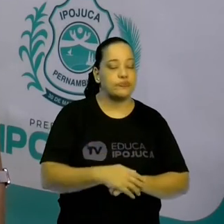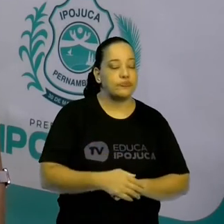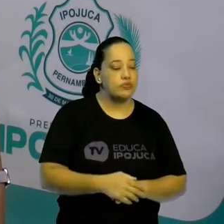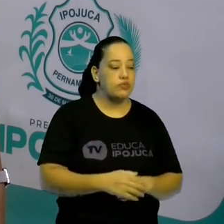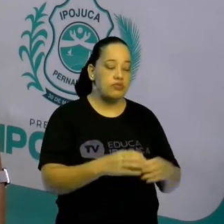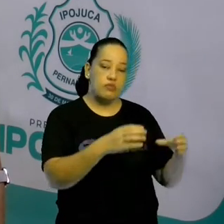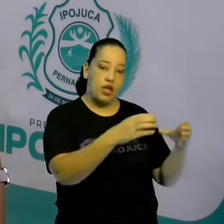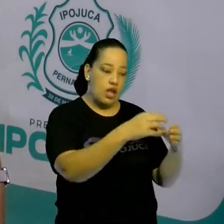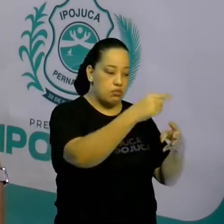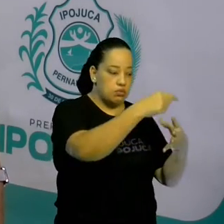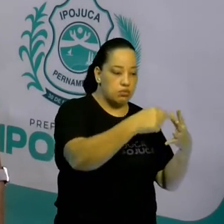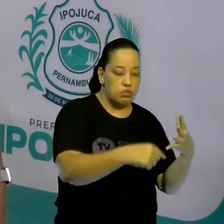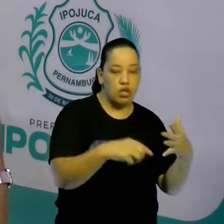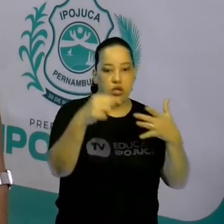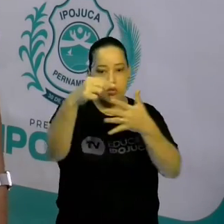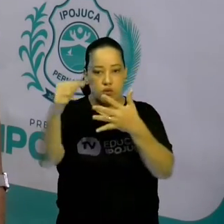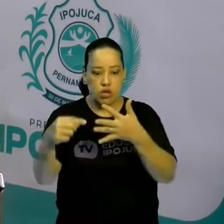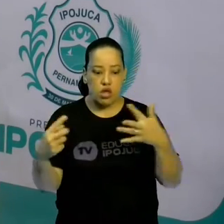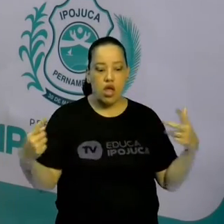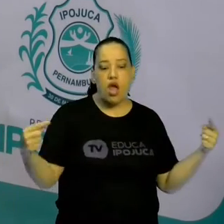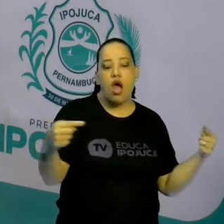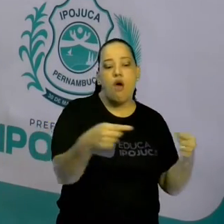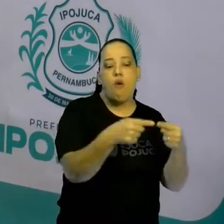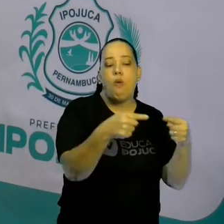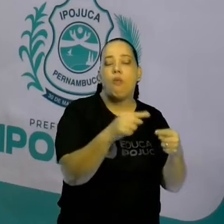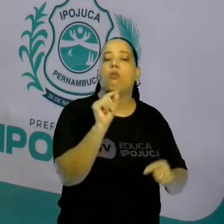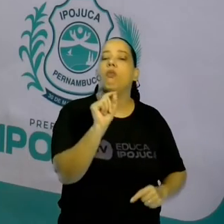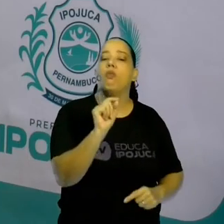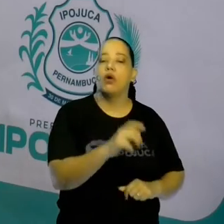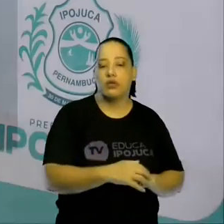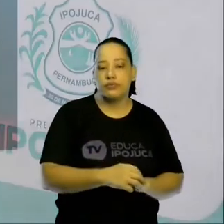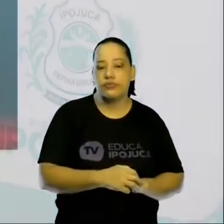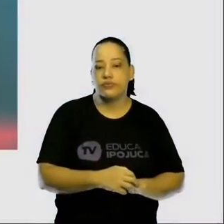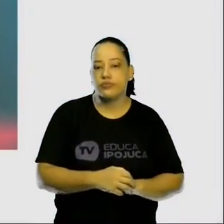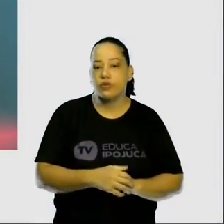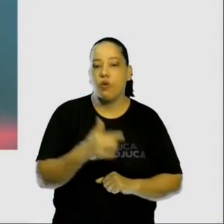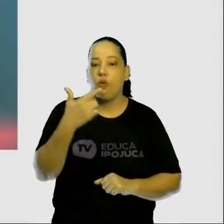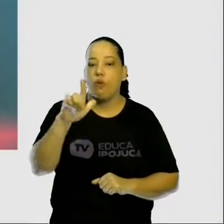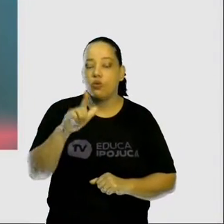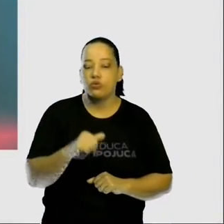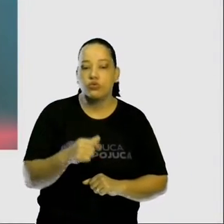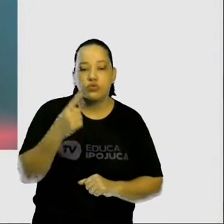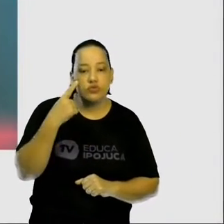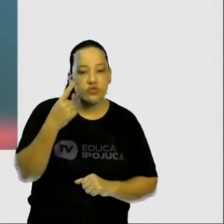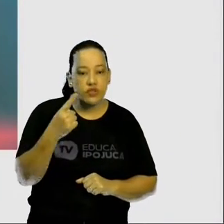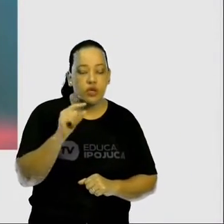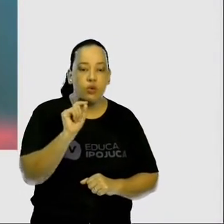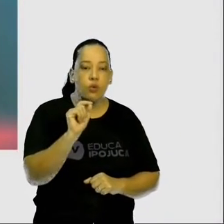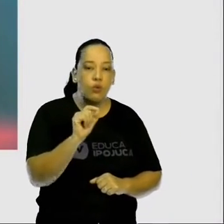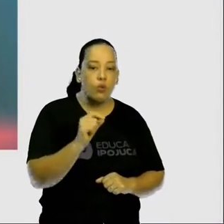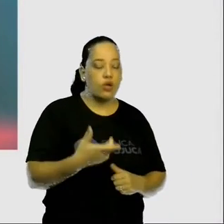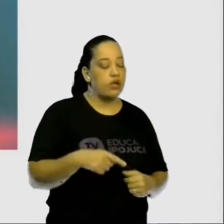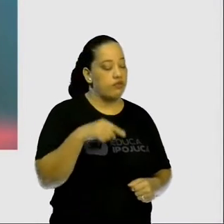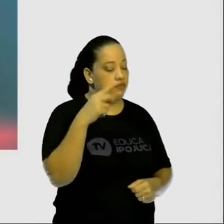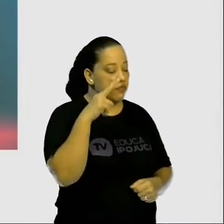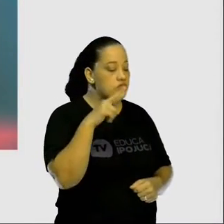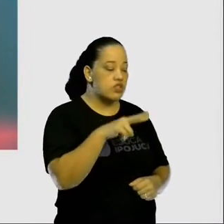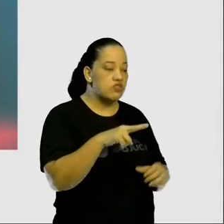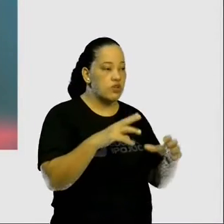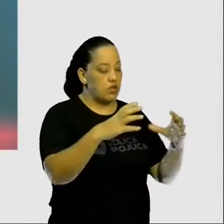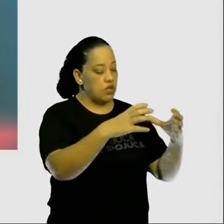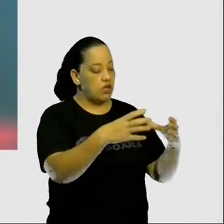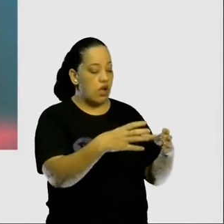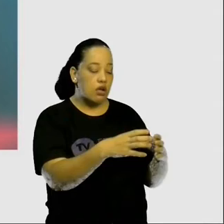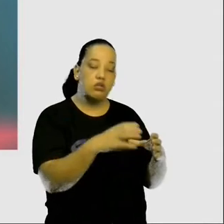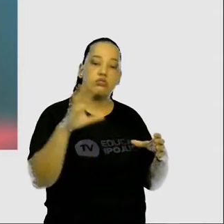ou vegetal. Então, a primeira coisa que a gente vai conhecer é o que nós chamamos de membrana plasmada. Então, vocês estão vendo aqui a